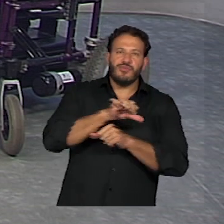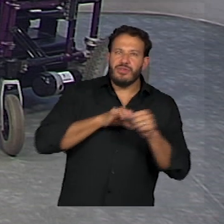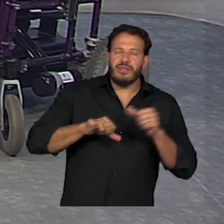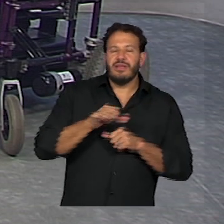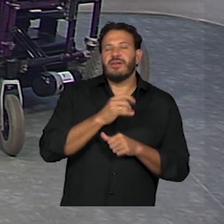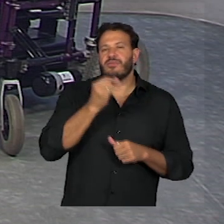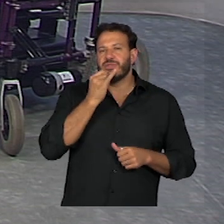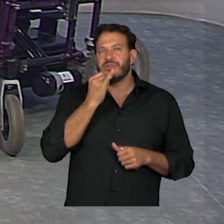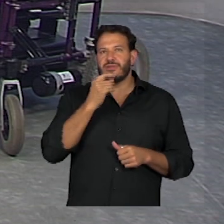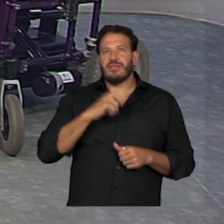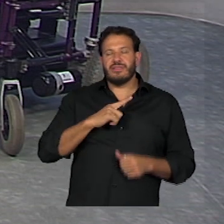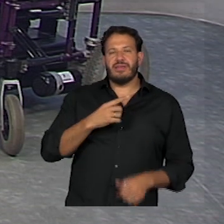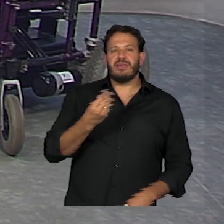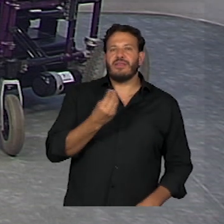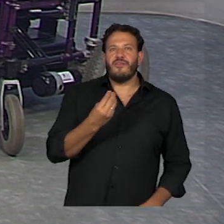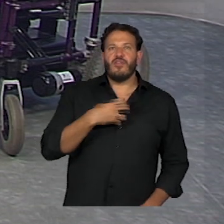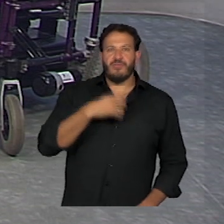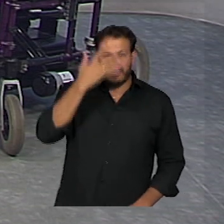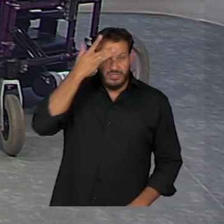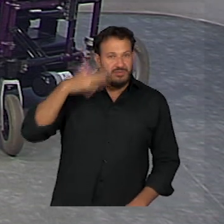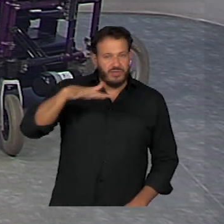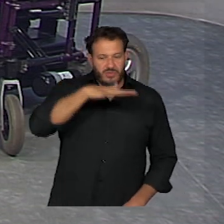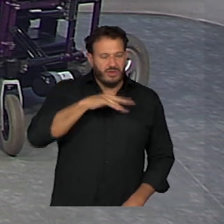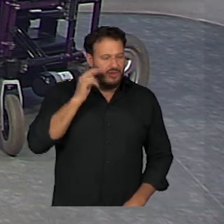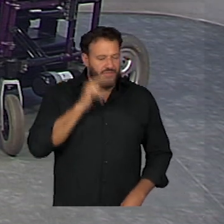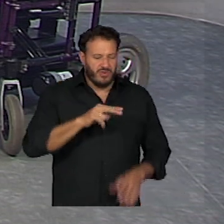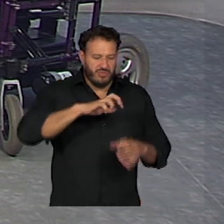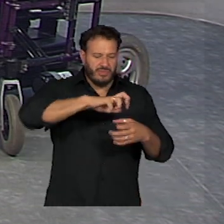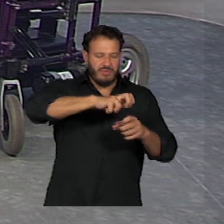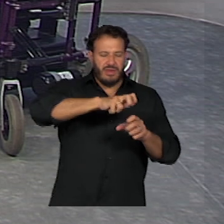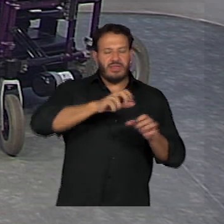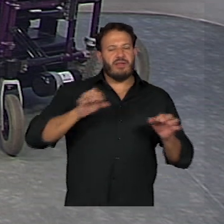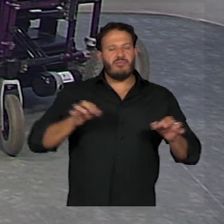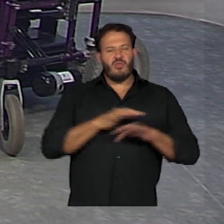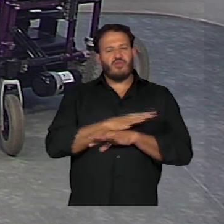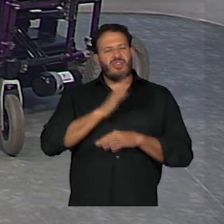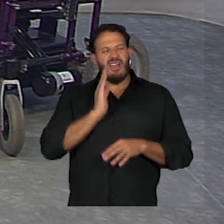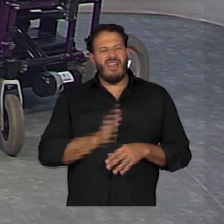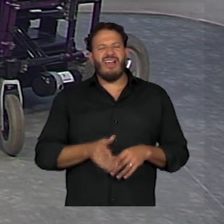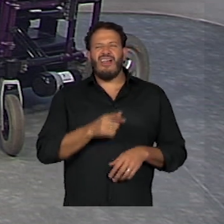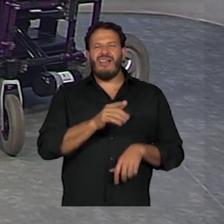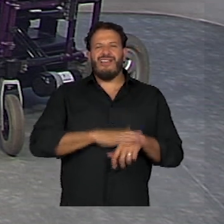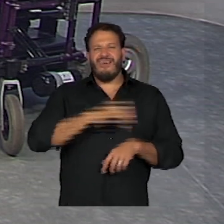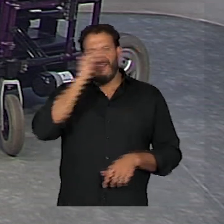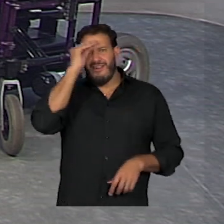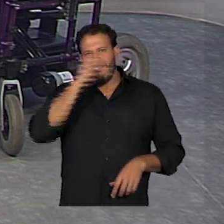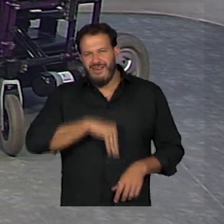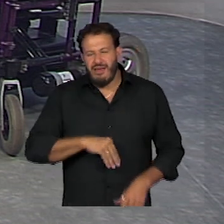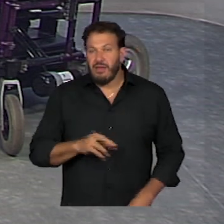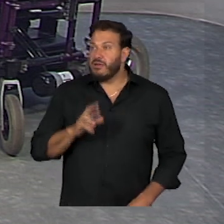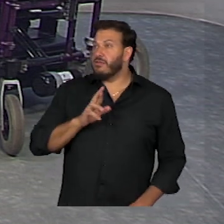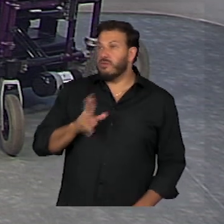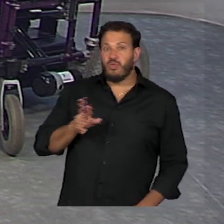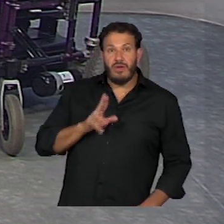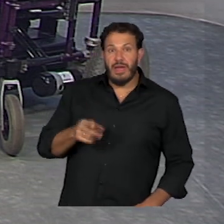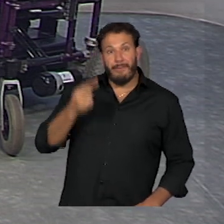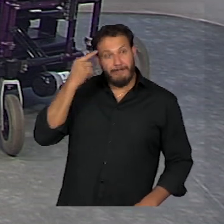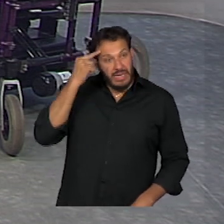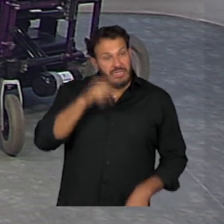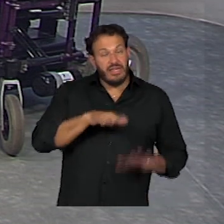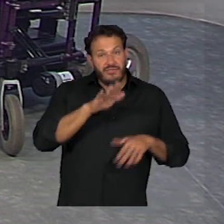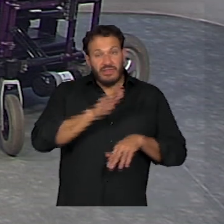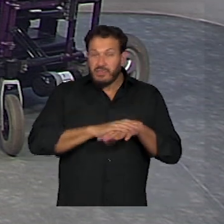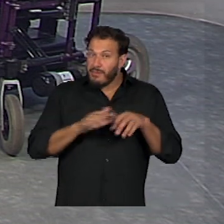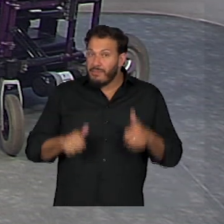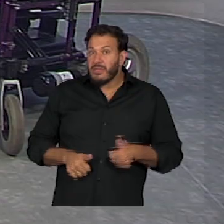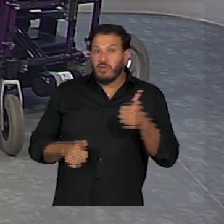ainda tem muito esse discurso de quando a galera vê uma embalagem ali já pronta, falar que é coisa de preguiçoso. E não se pensa que isso, de repente, pode